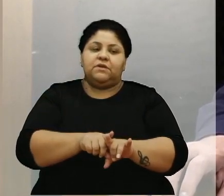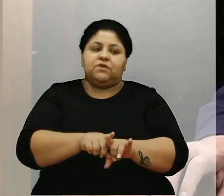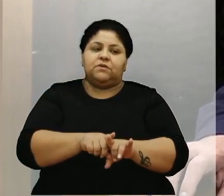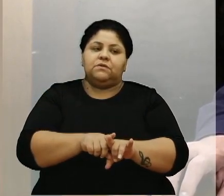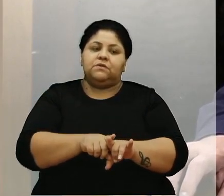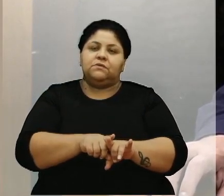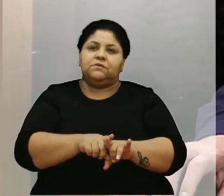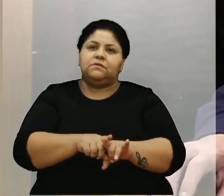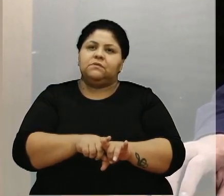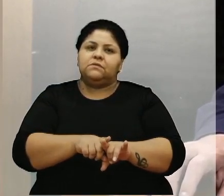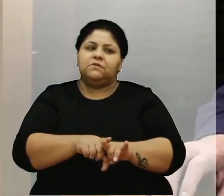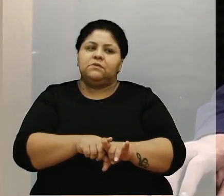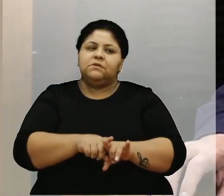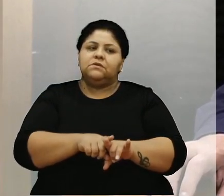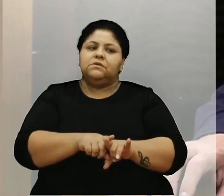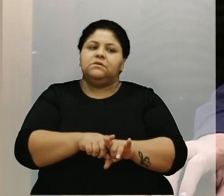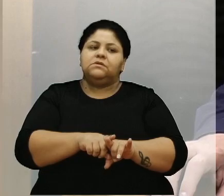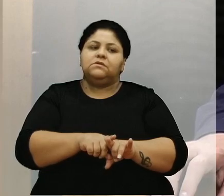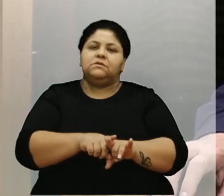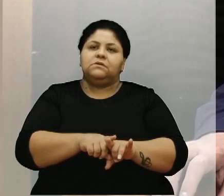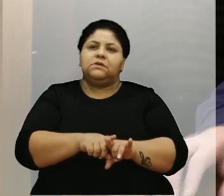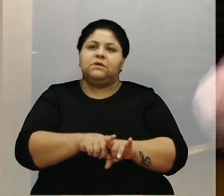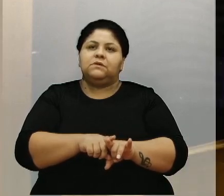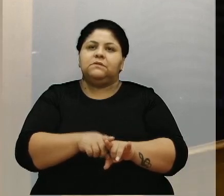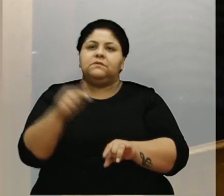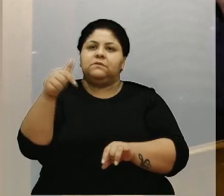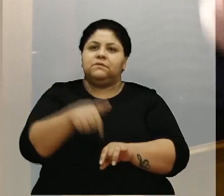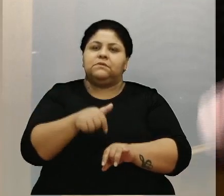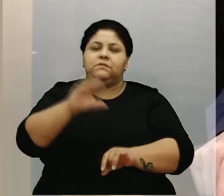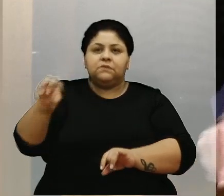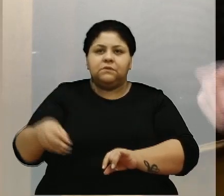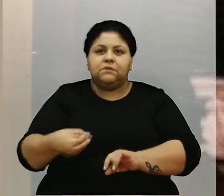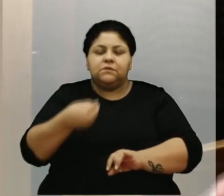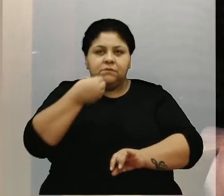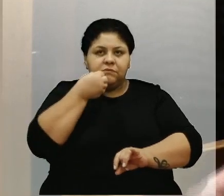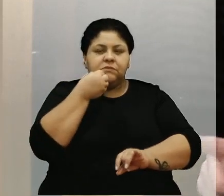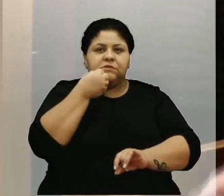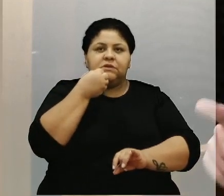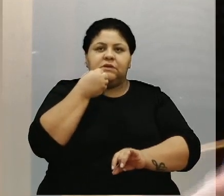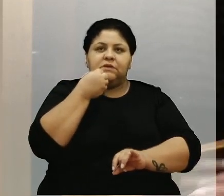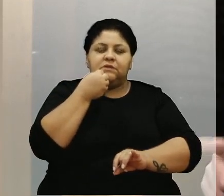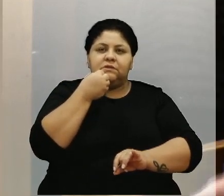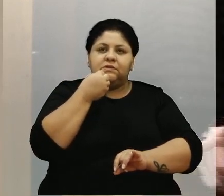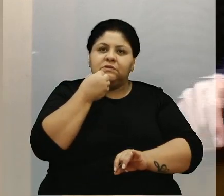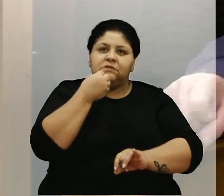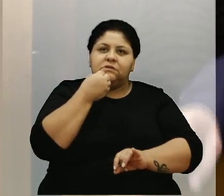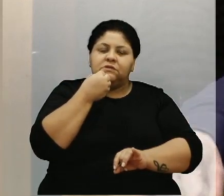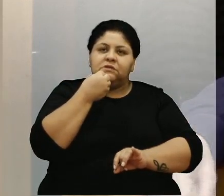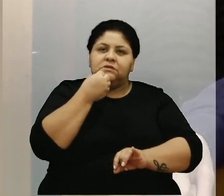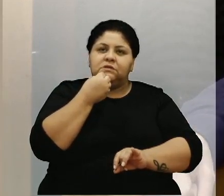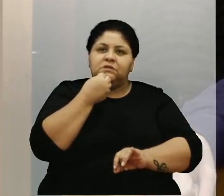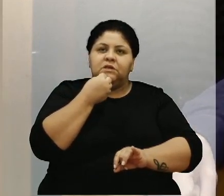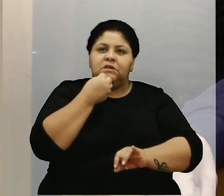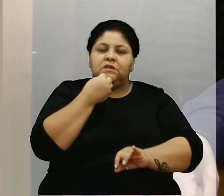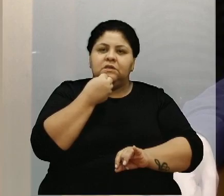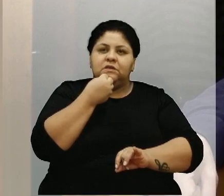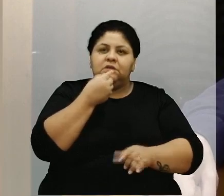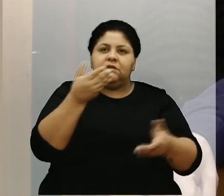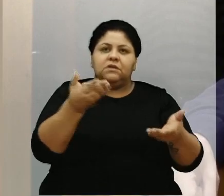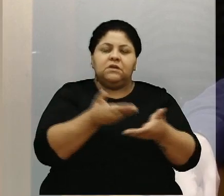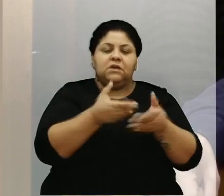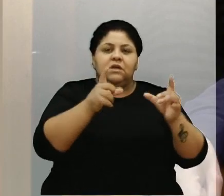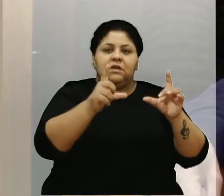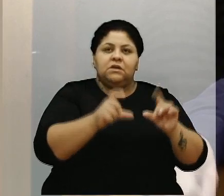para se curar o problema. E essas oportunidades vão passando, oportunidade que passou agora, poucos dias no Congresso,